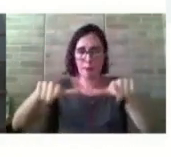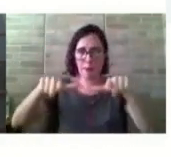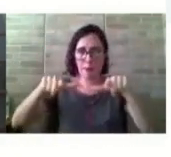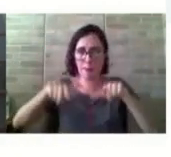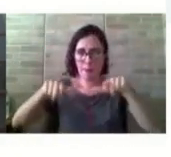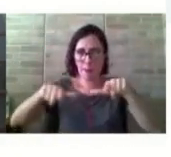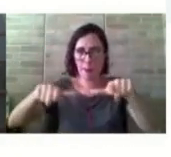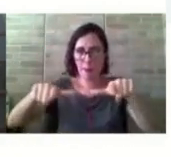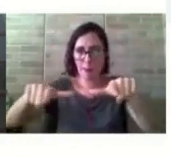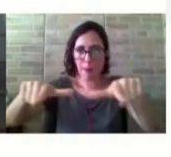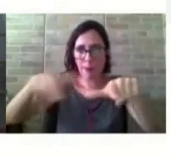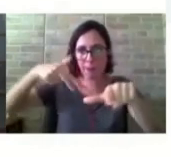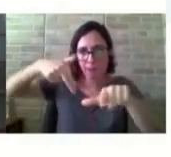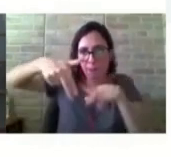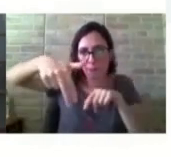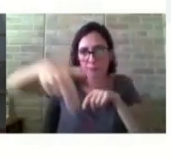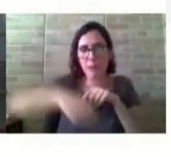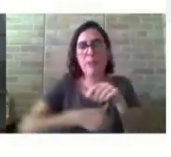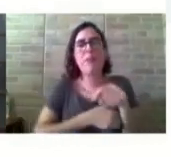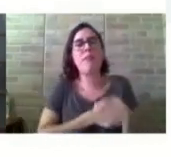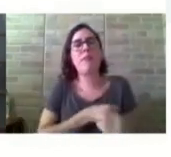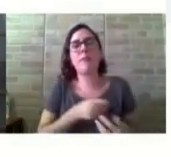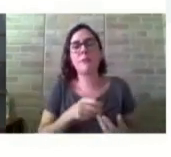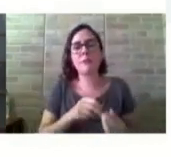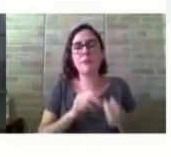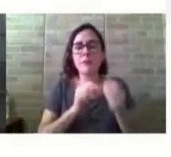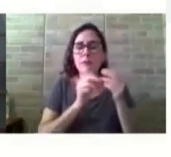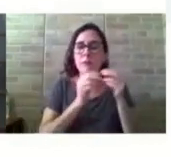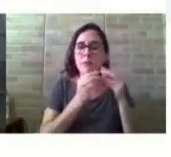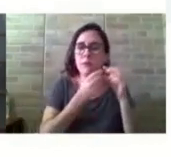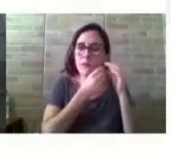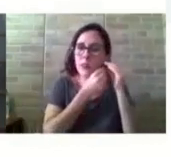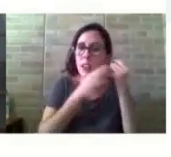caindo sobre o piso podotátil. Então,